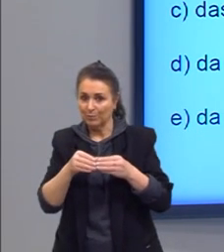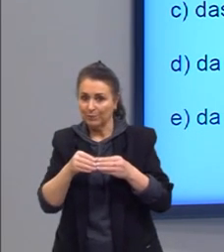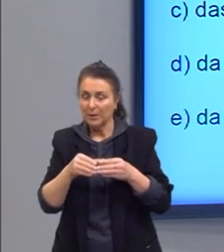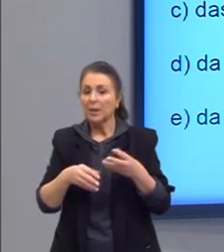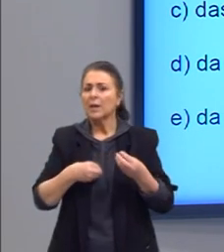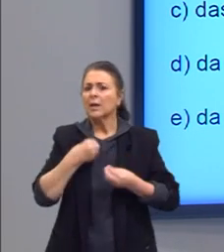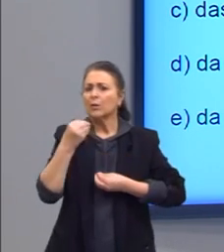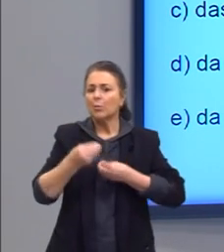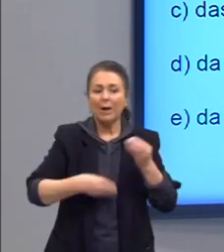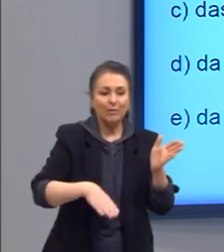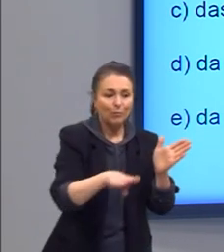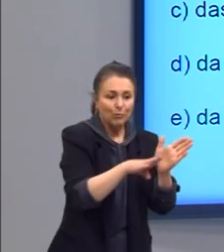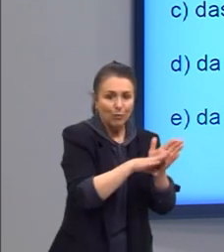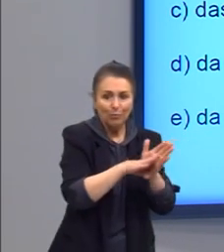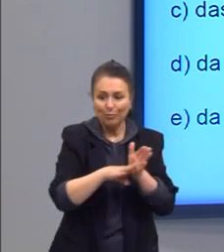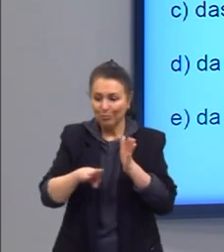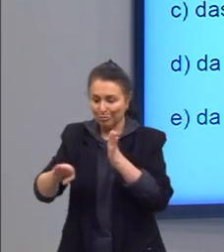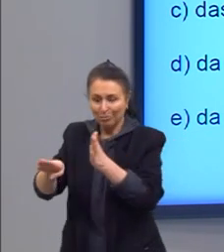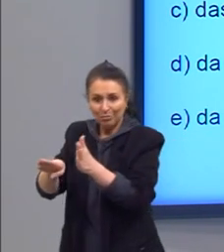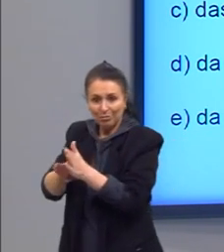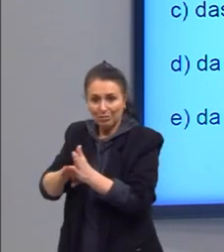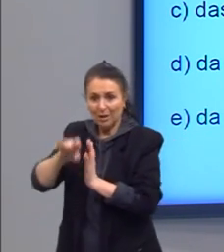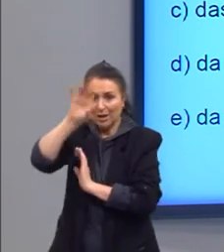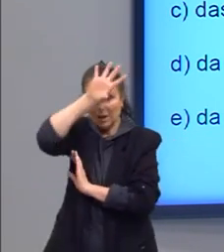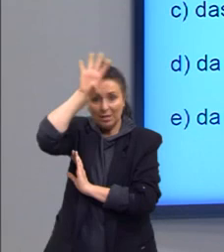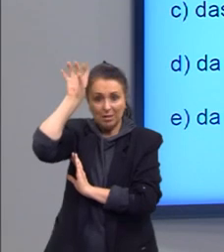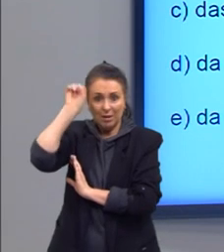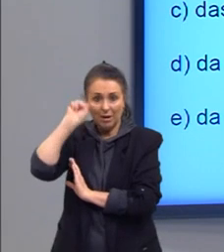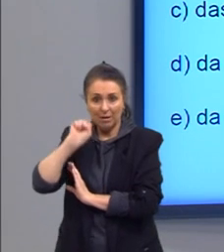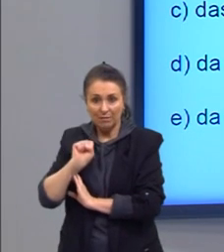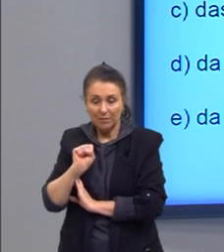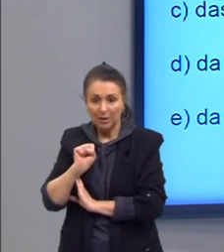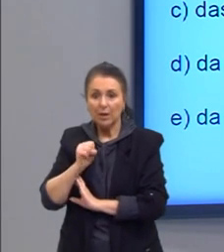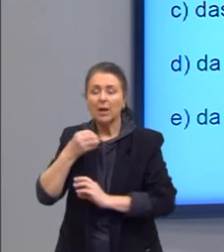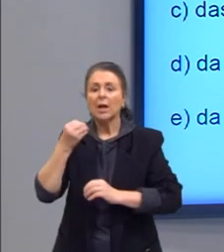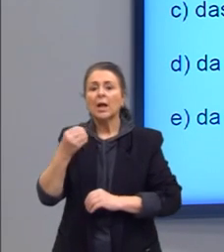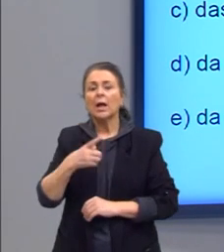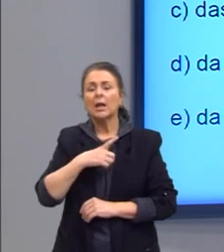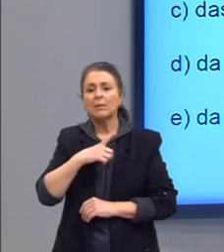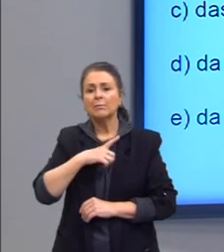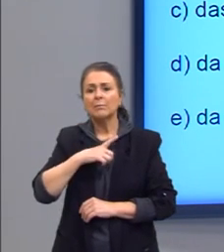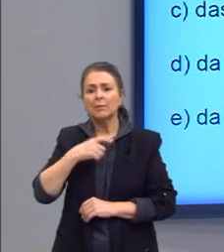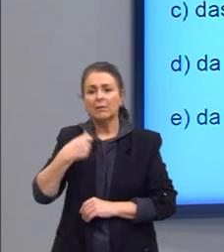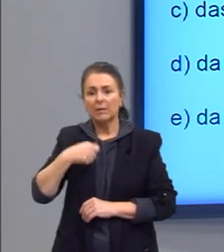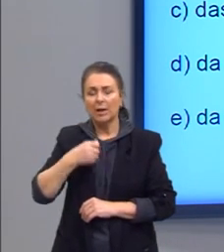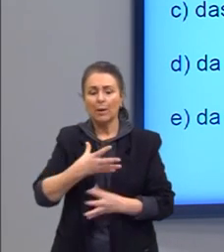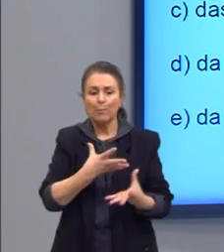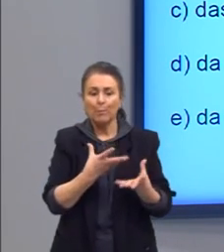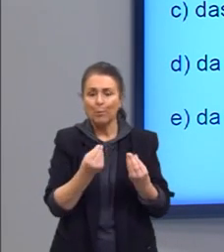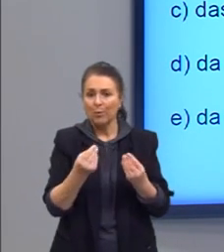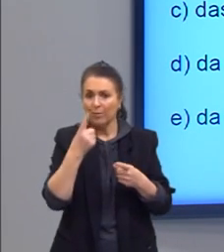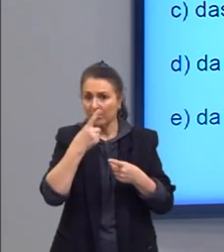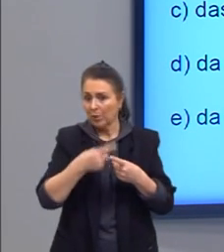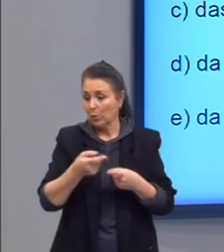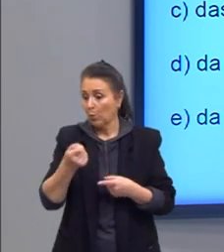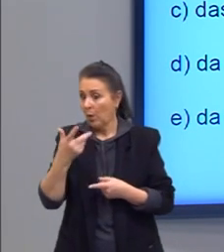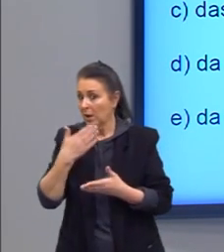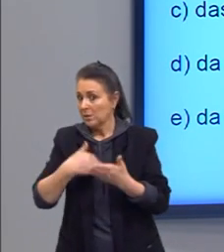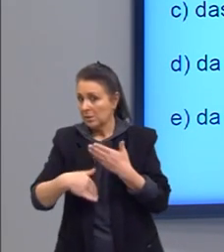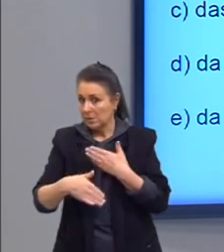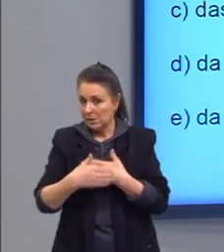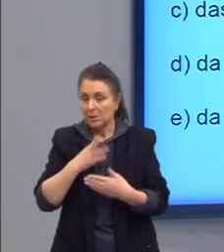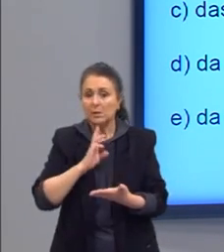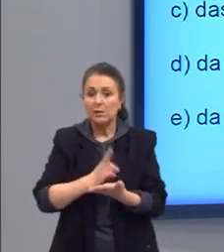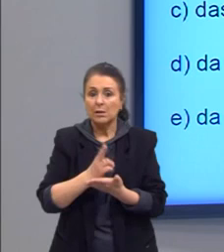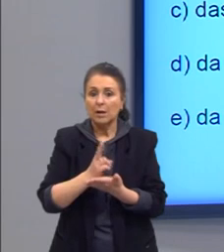as fronteiras, tá? Lembra, uma fronteira, então, ela tem que ter essa... Muitas vezes, né, a maioria das vezes, a gente consegue